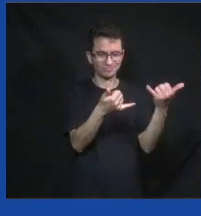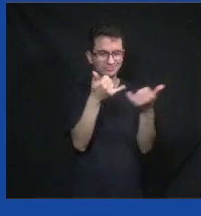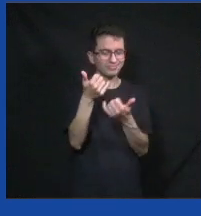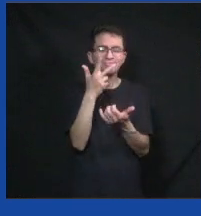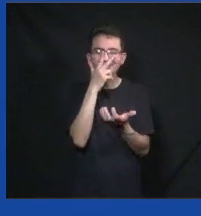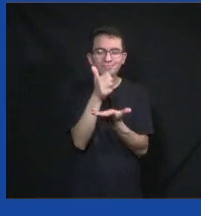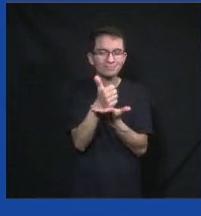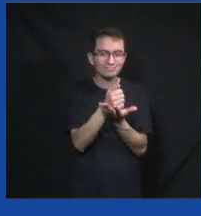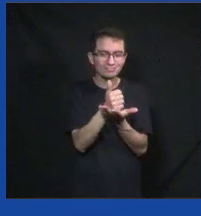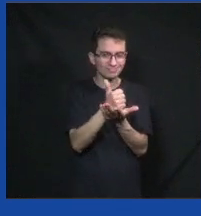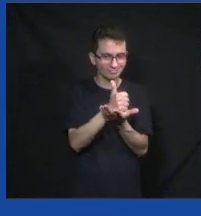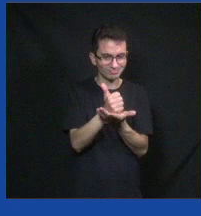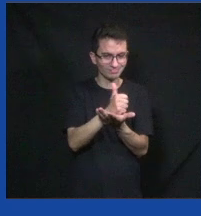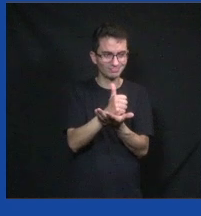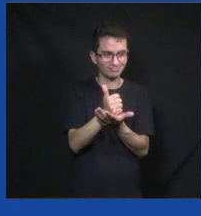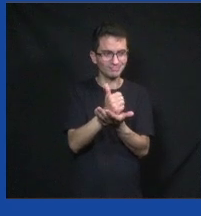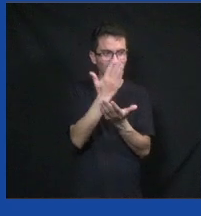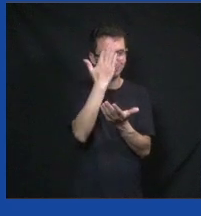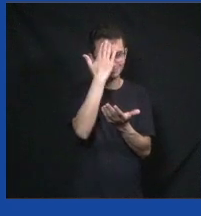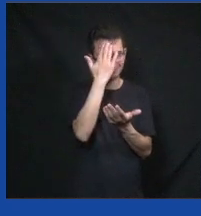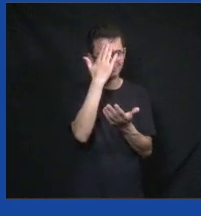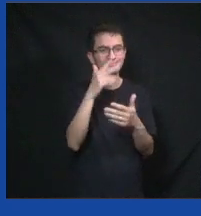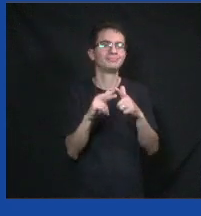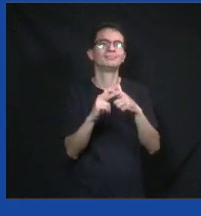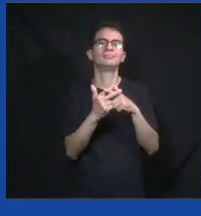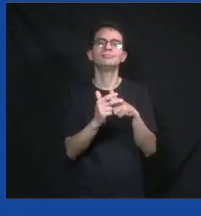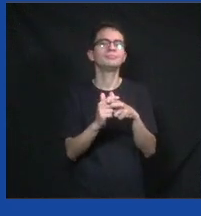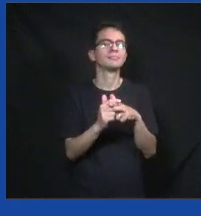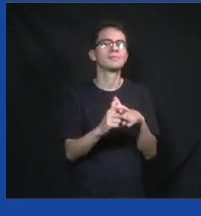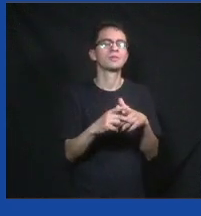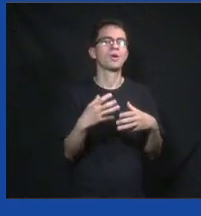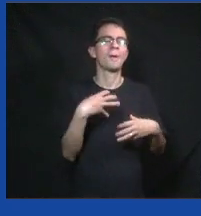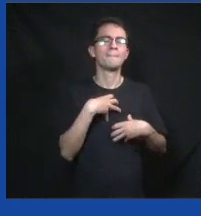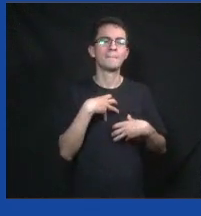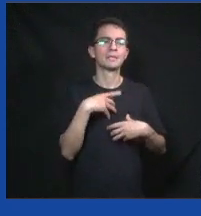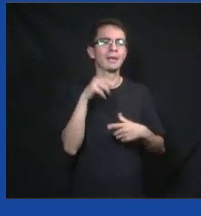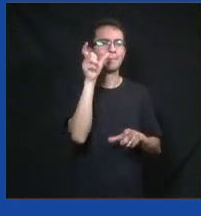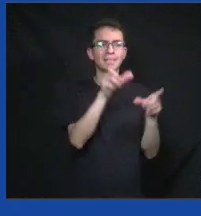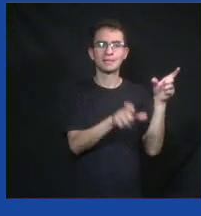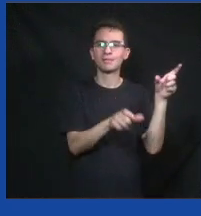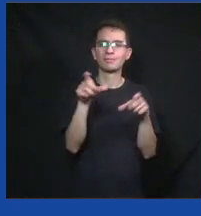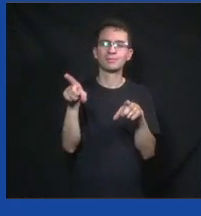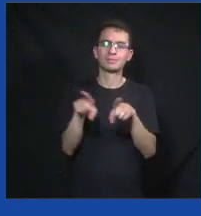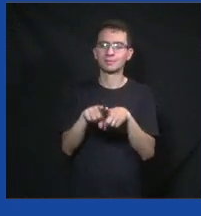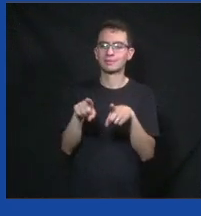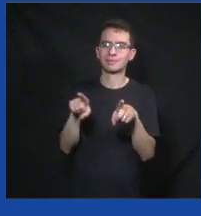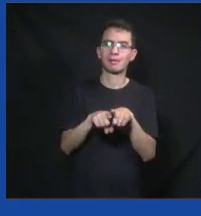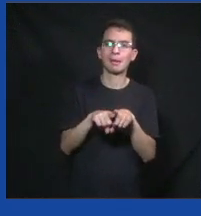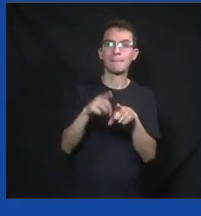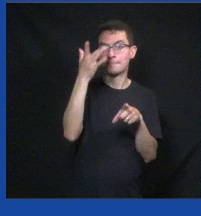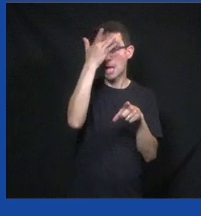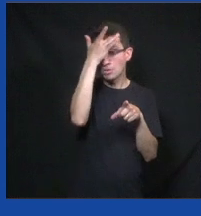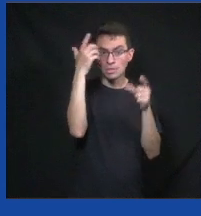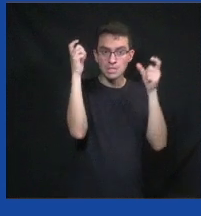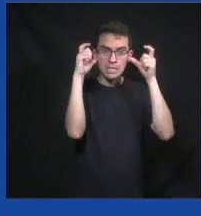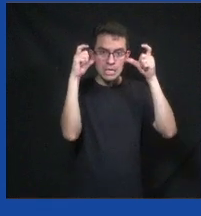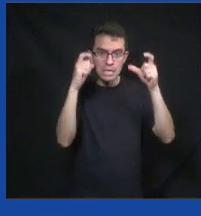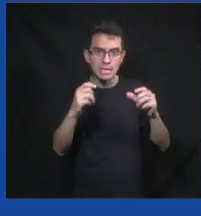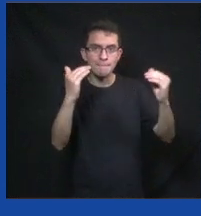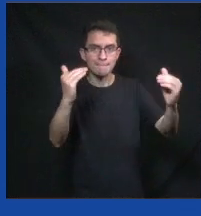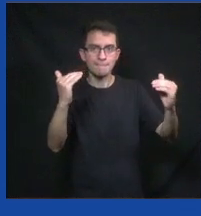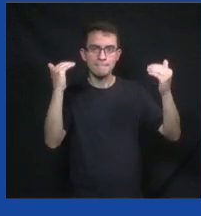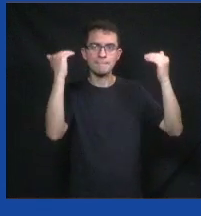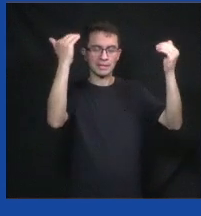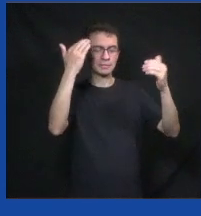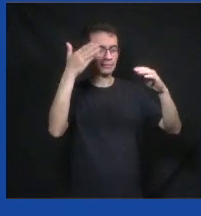é do que ferramentas de ciência comportamental para fazer com que as pessoas se engajem mais, elas participem mais e a gente